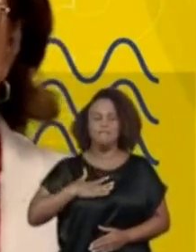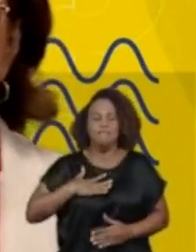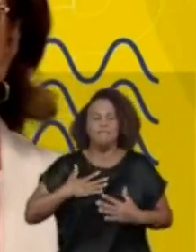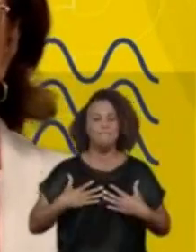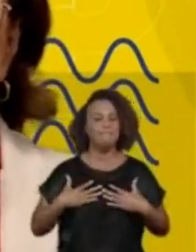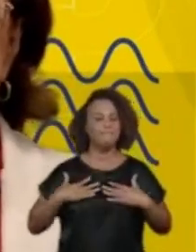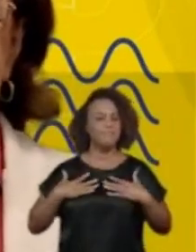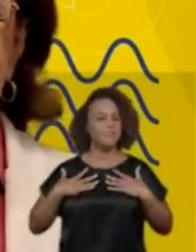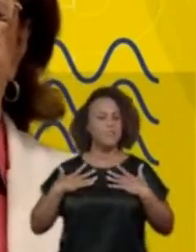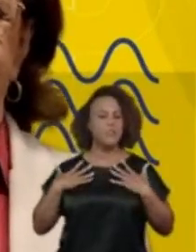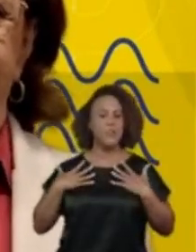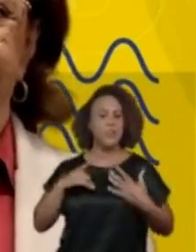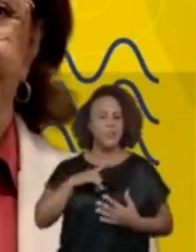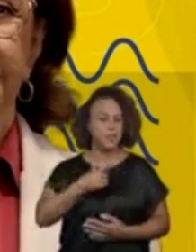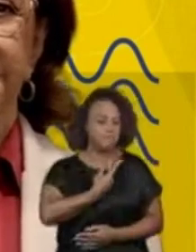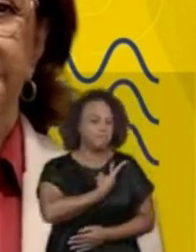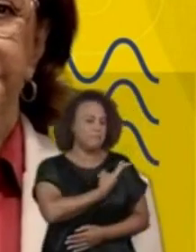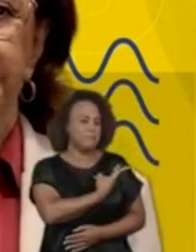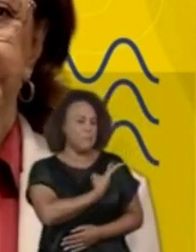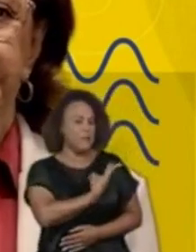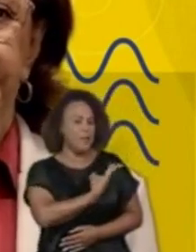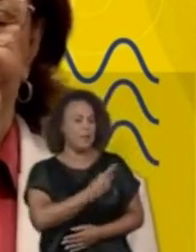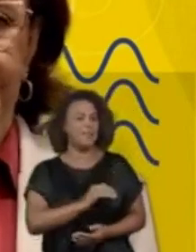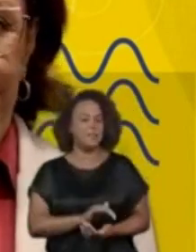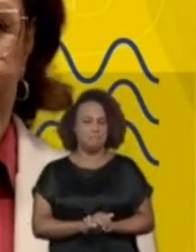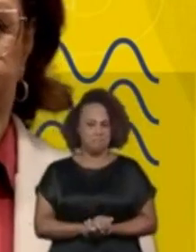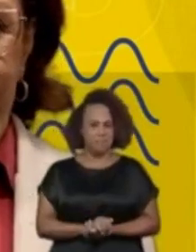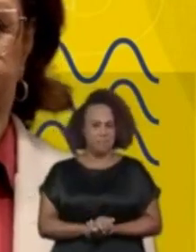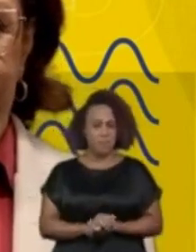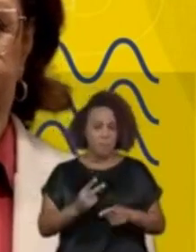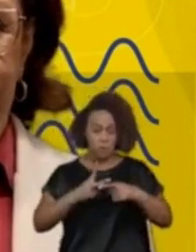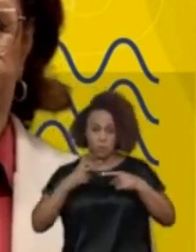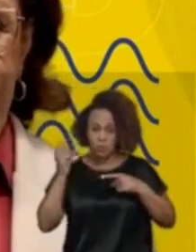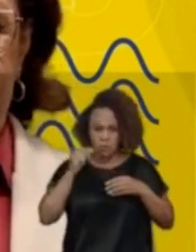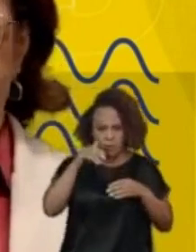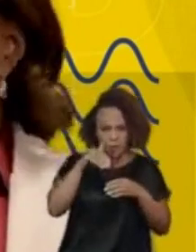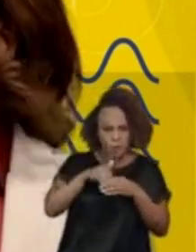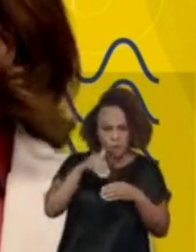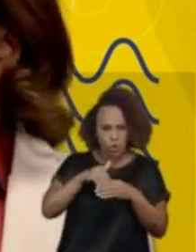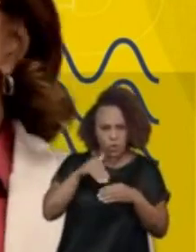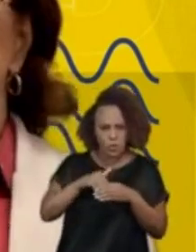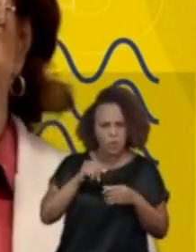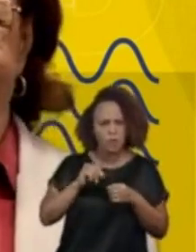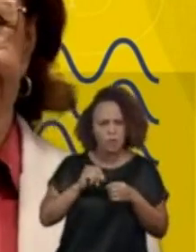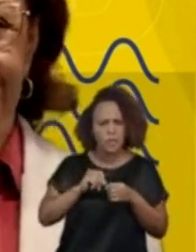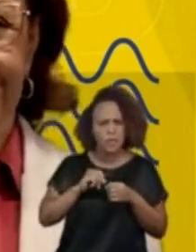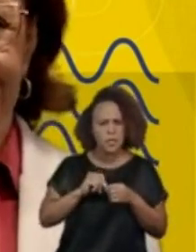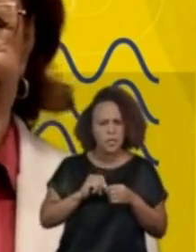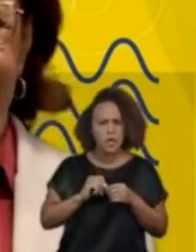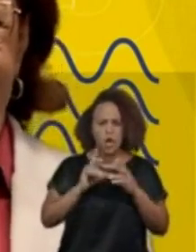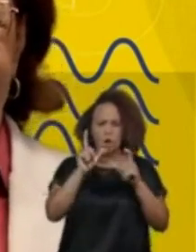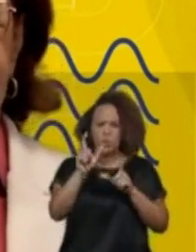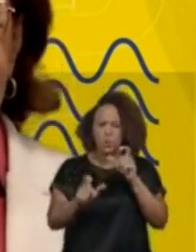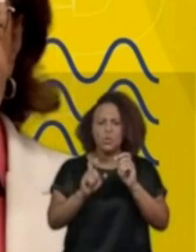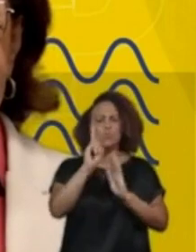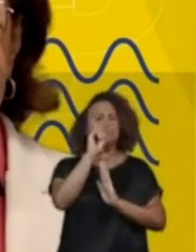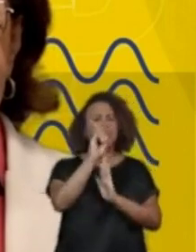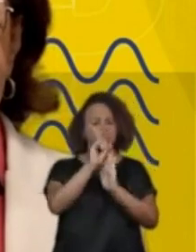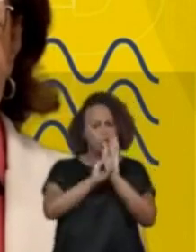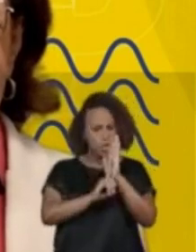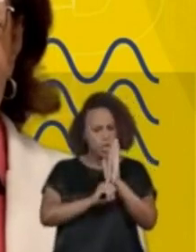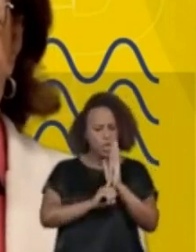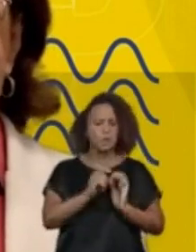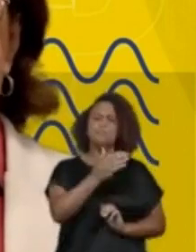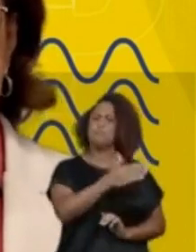dizer da alegria e do orgulho que é ter você ao meu lado nessa caminhada. Vamos vencer essa eleição e fazer com que todos